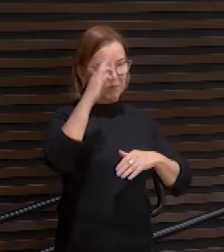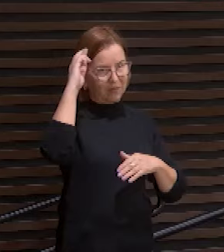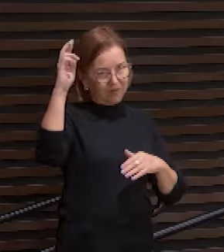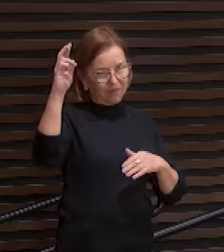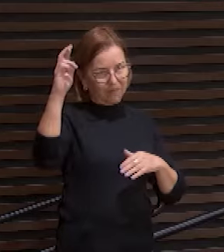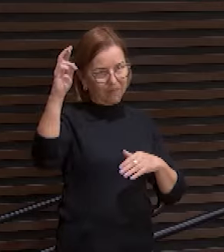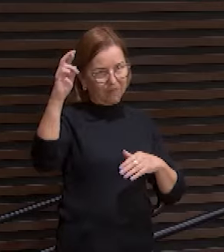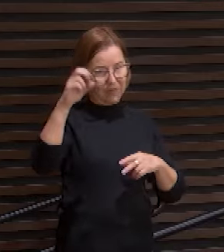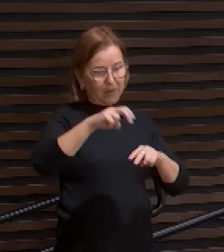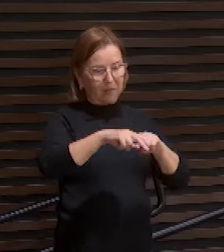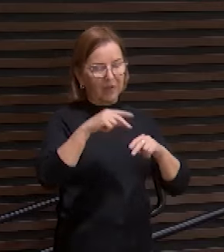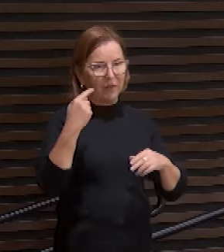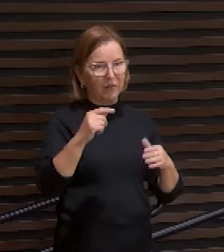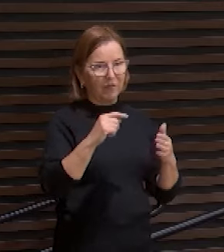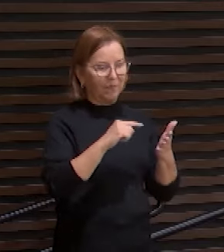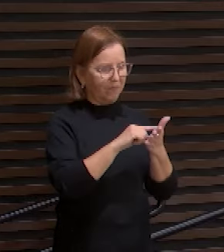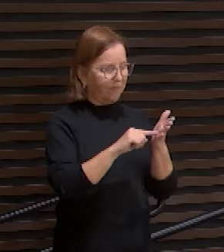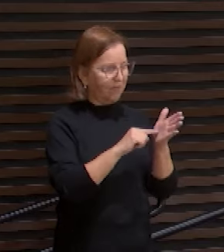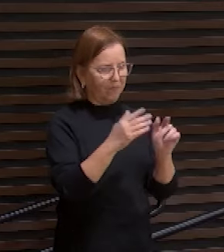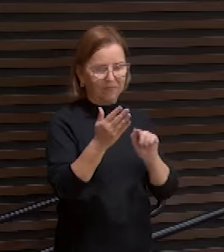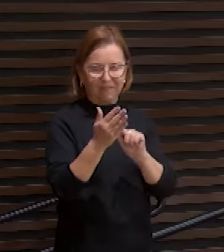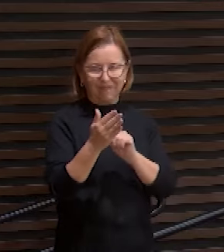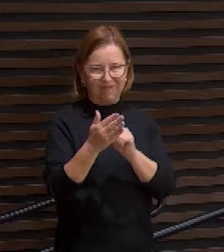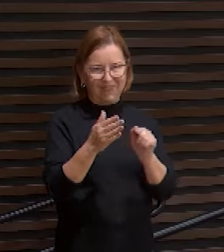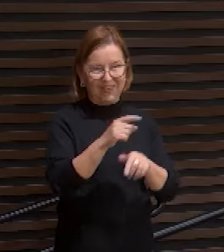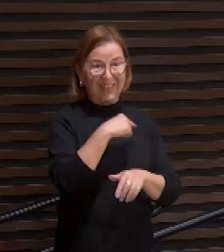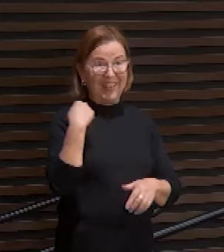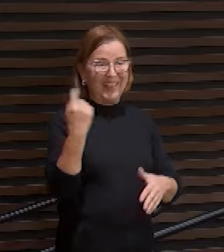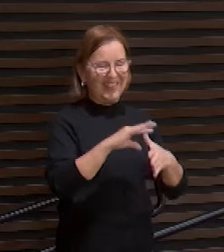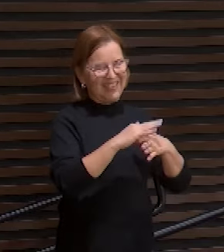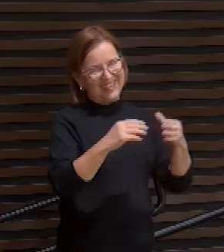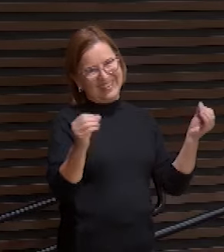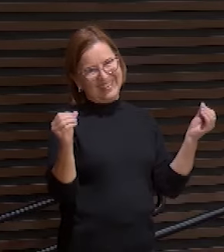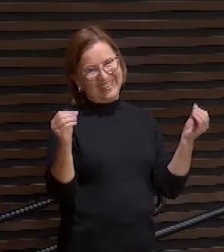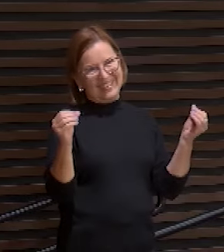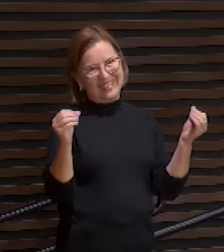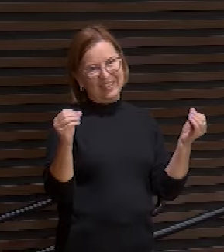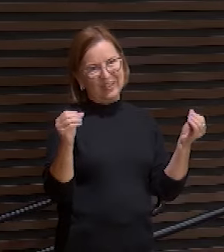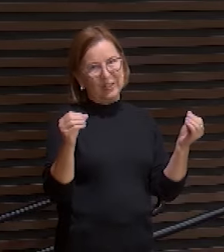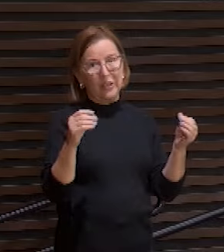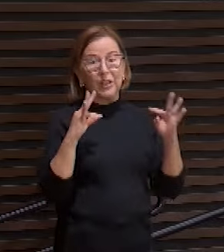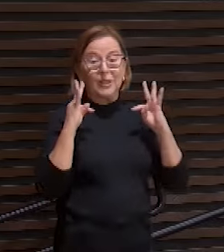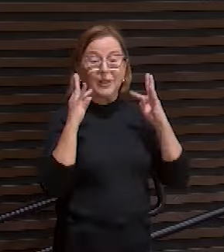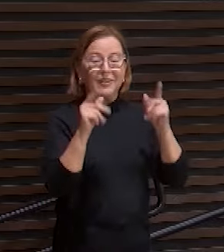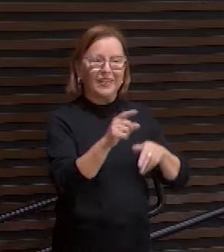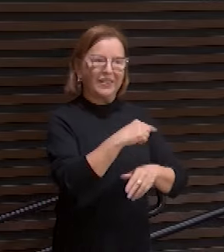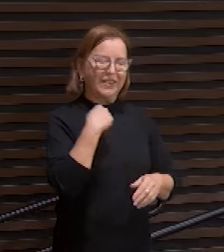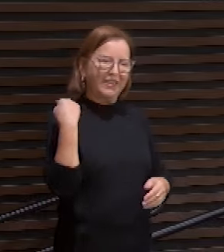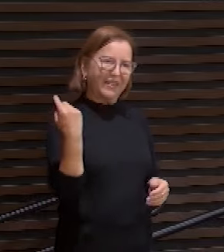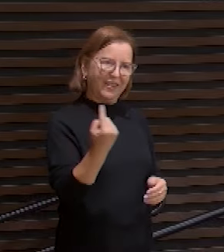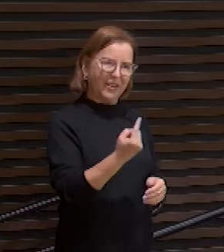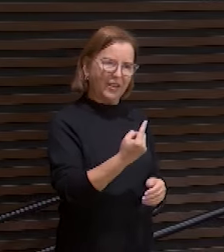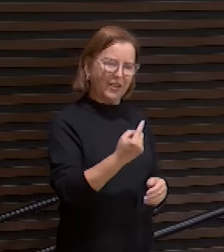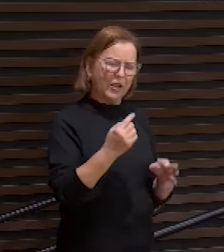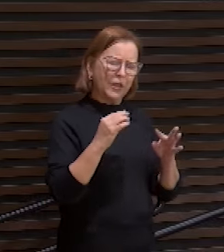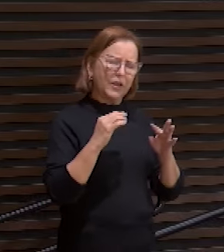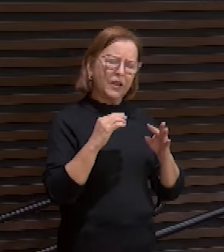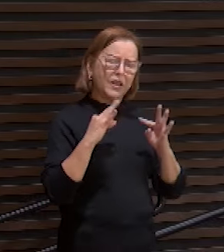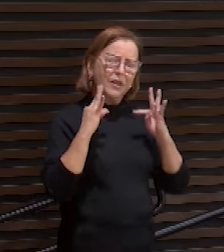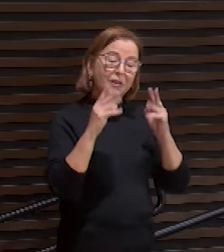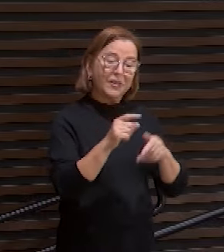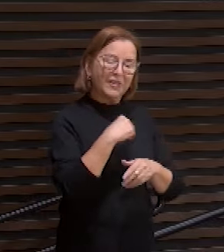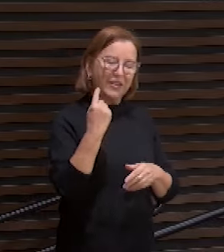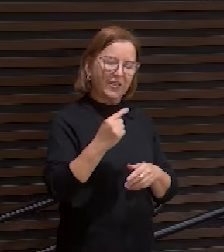ele e pelas suas pisaduras nós fomos sarados todos nós todos nós